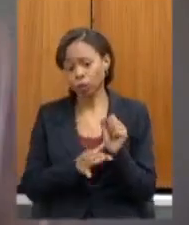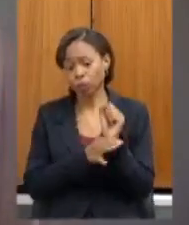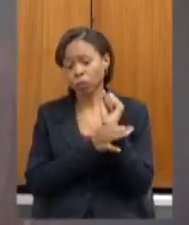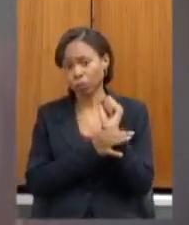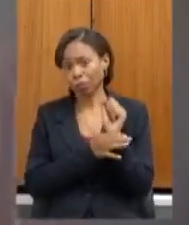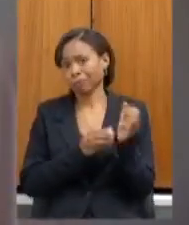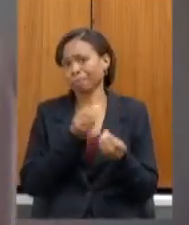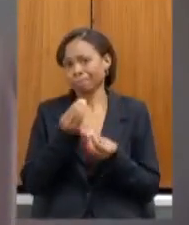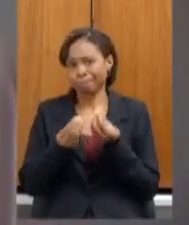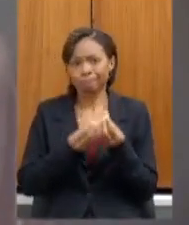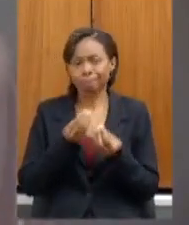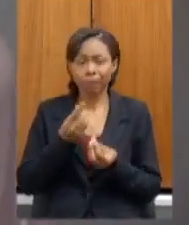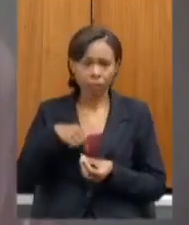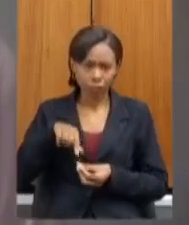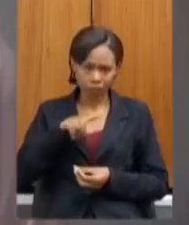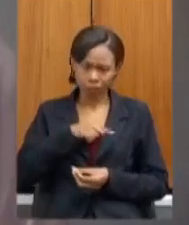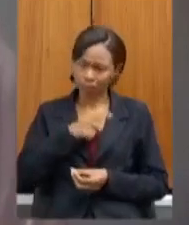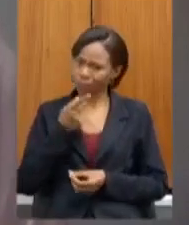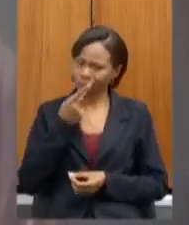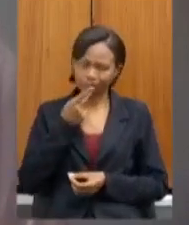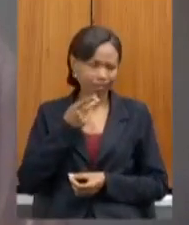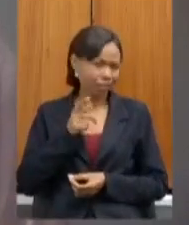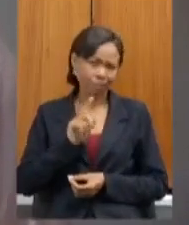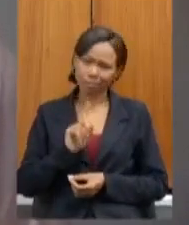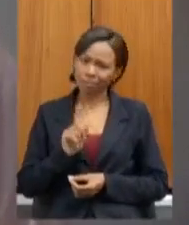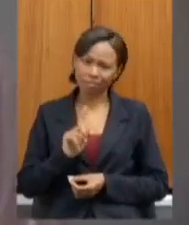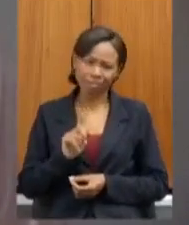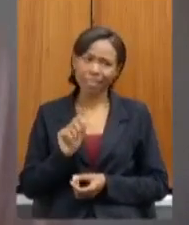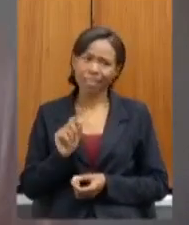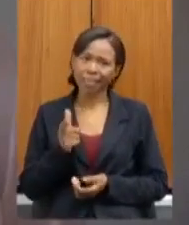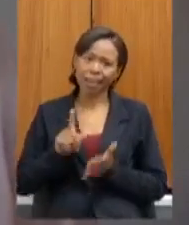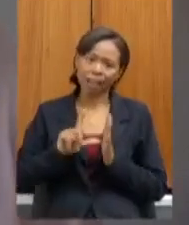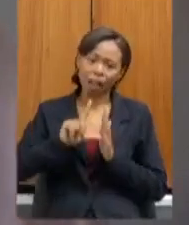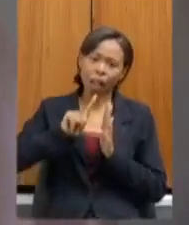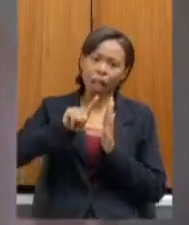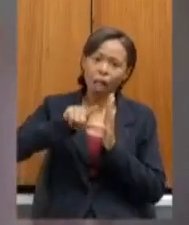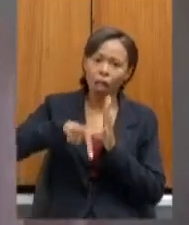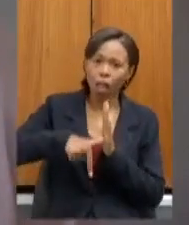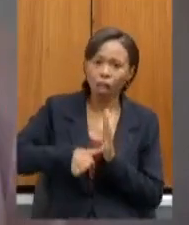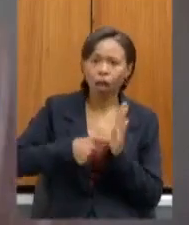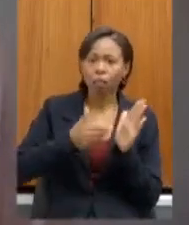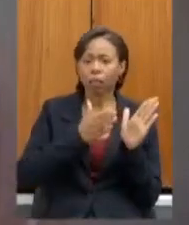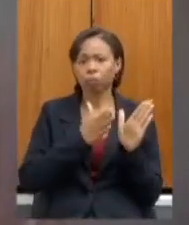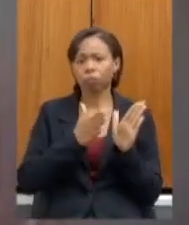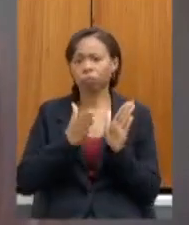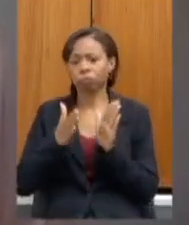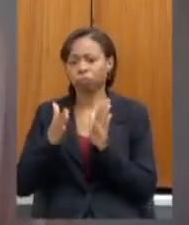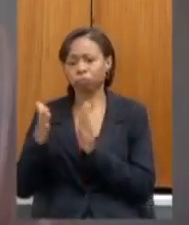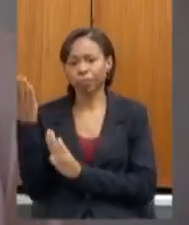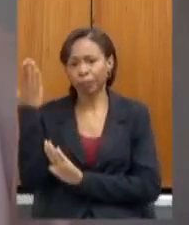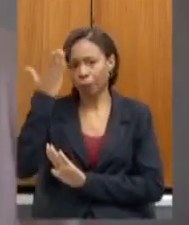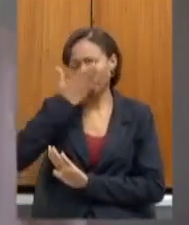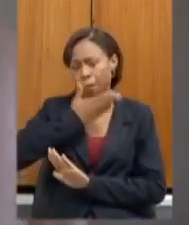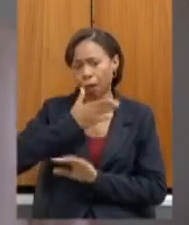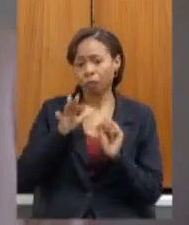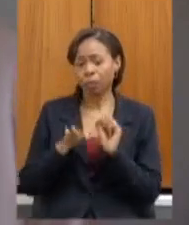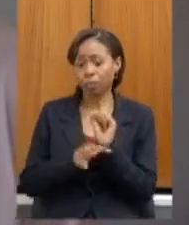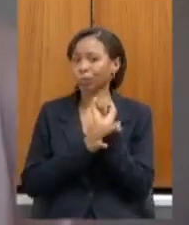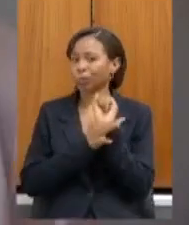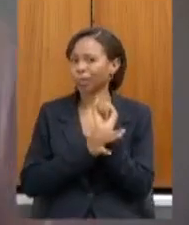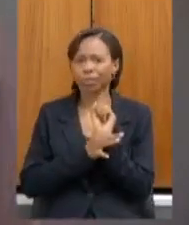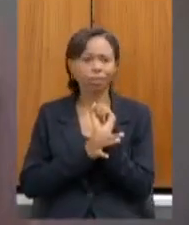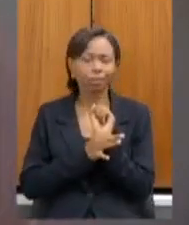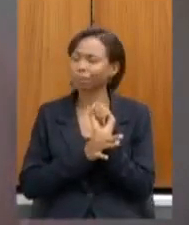nenhuma estamos dizendo que estamos atrasando o processo de comprovação das condições de segurança